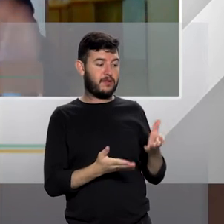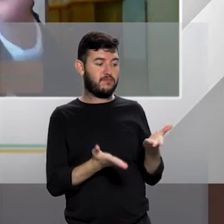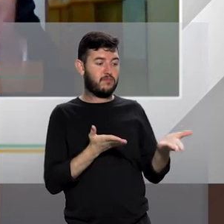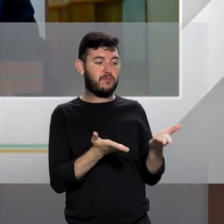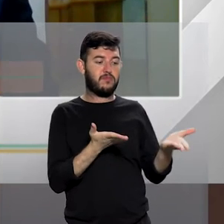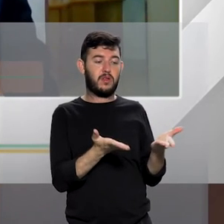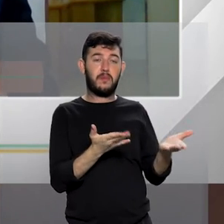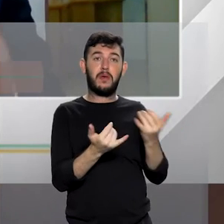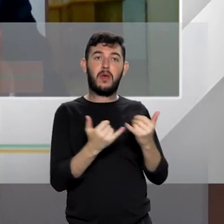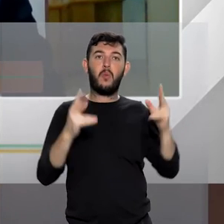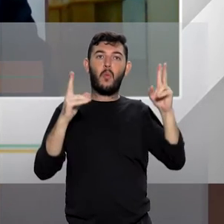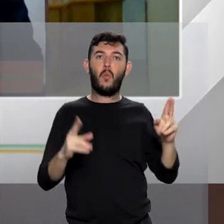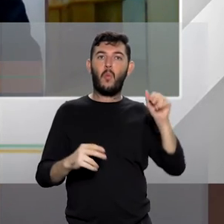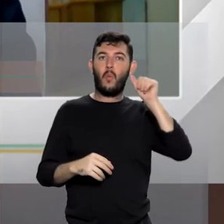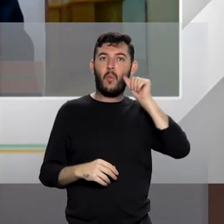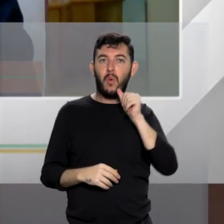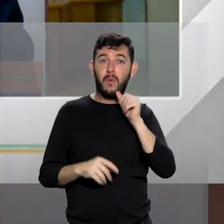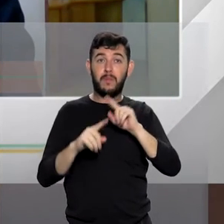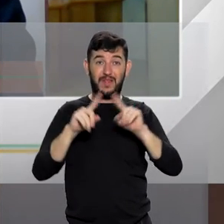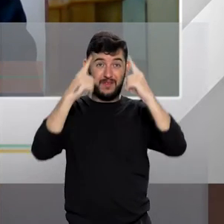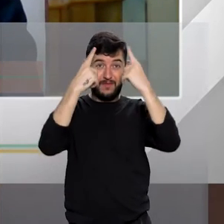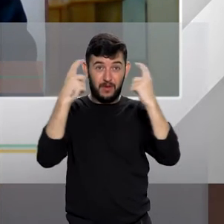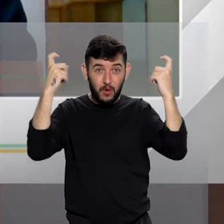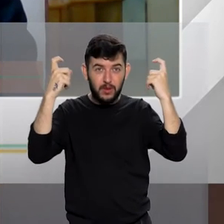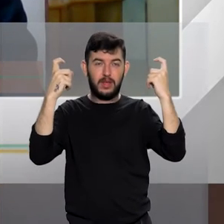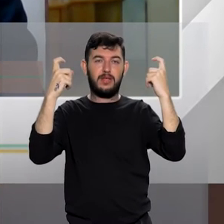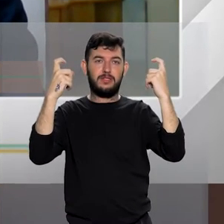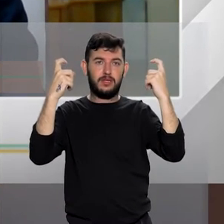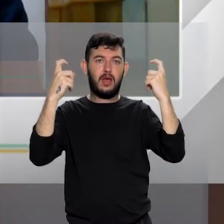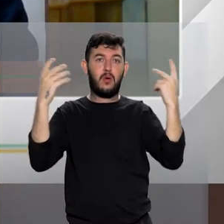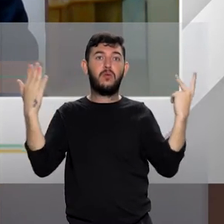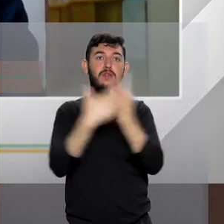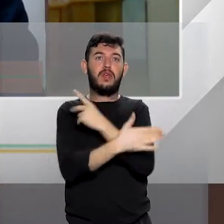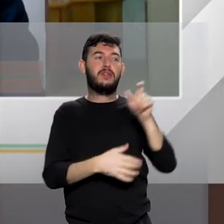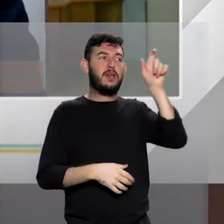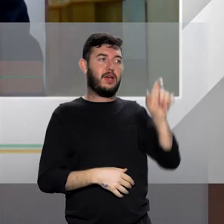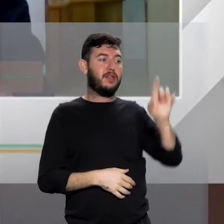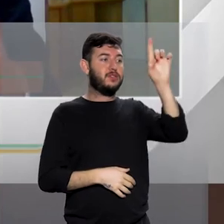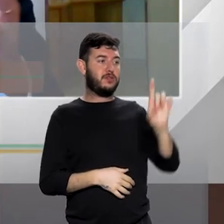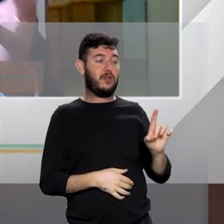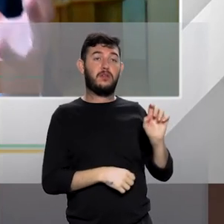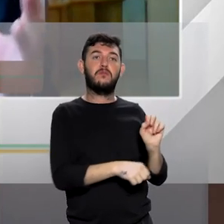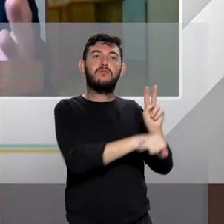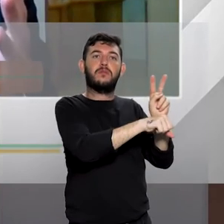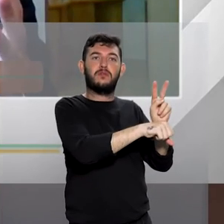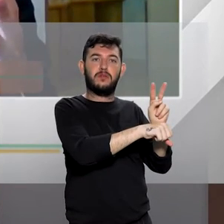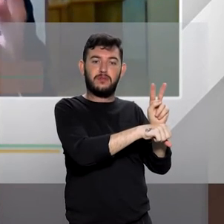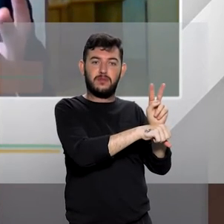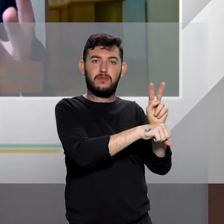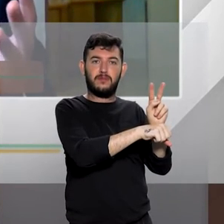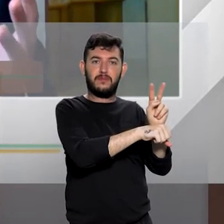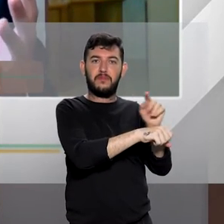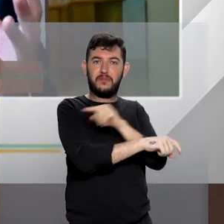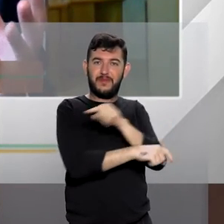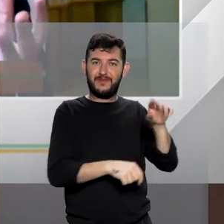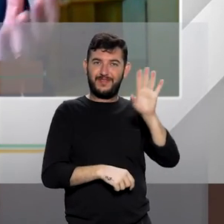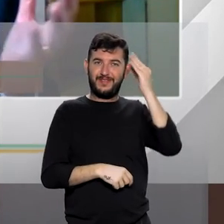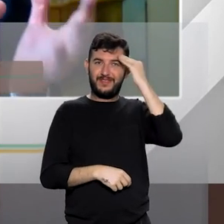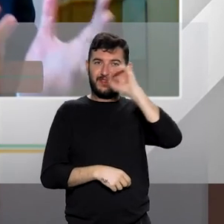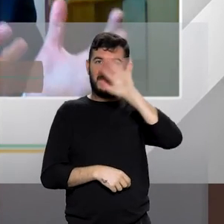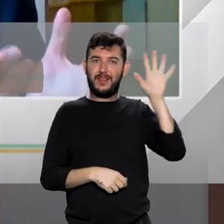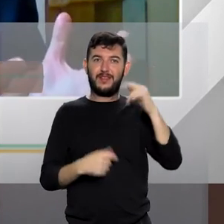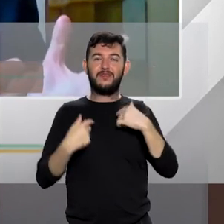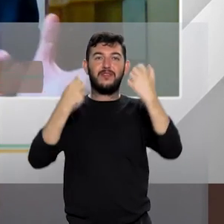tal, se sofre uma violência, tem direito a ser protegida pela lei Maria da Penha. só para deixar claro, eu estou falando daquela